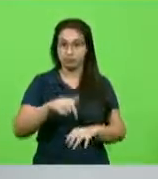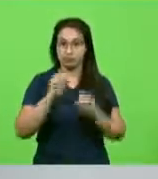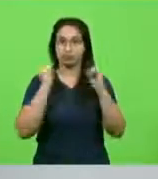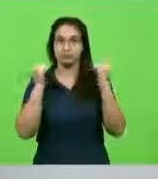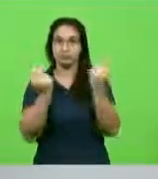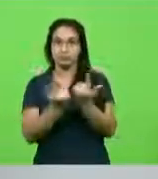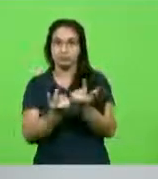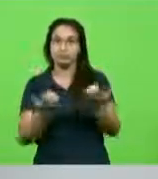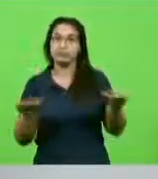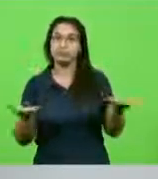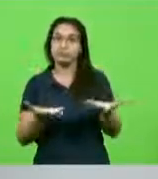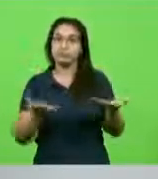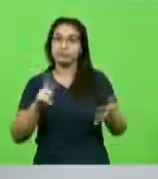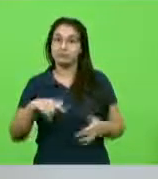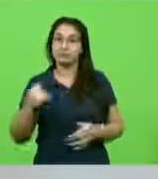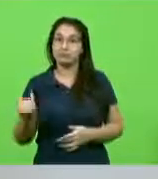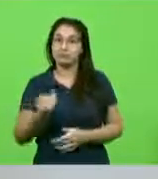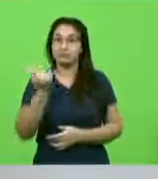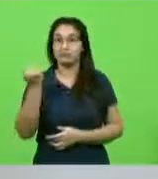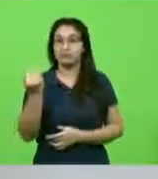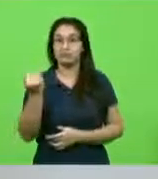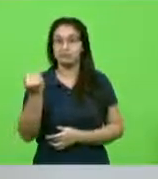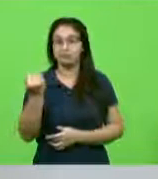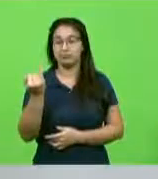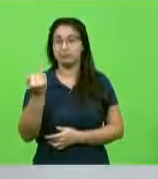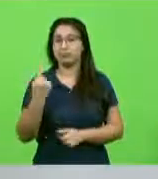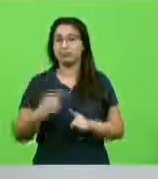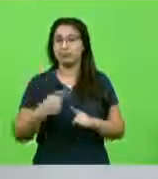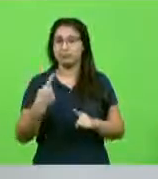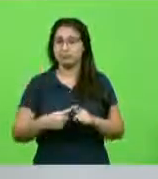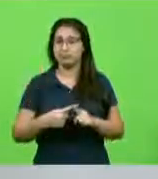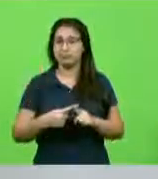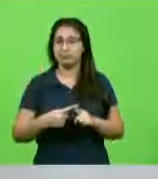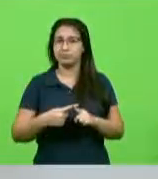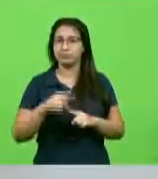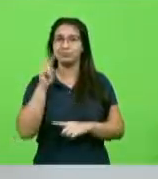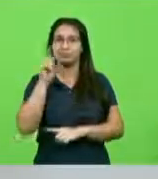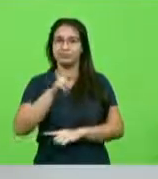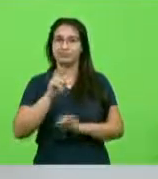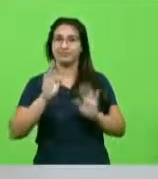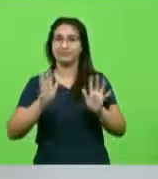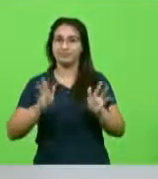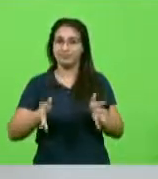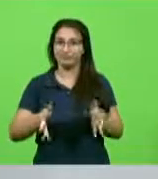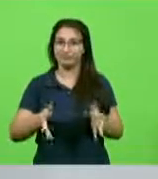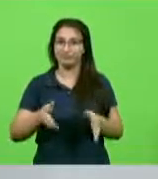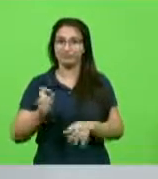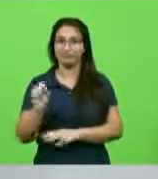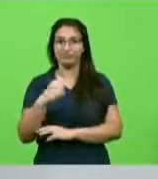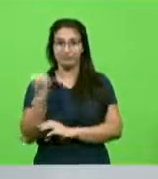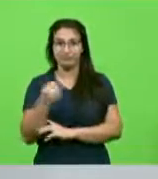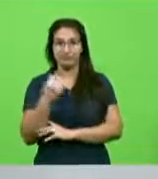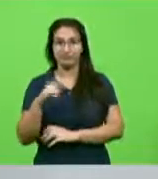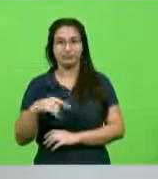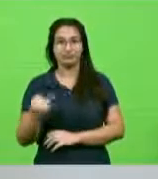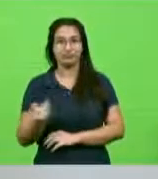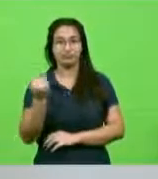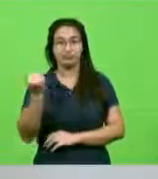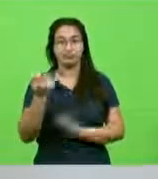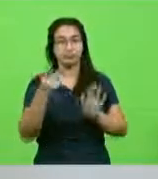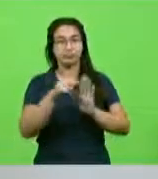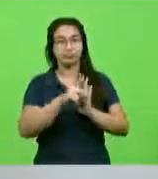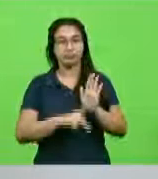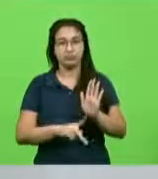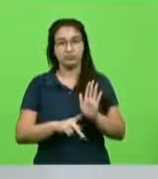agora diante do atual cenário. Esse projeto, o deputado Bruno pegou em vista para conhecer